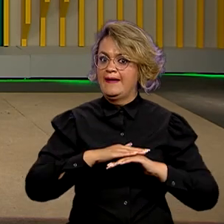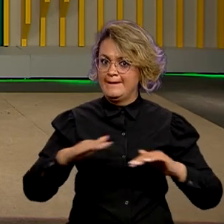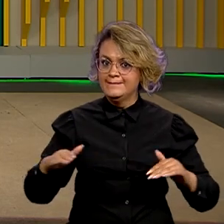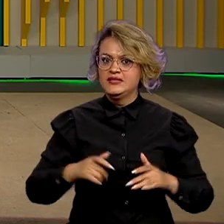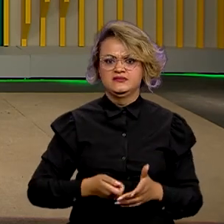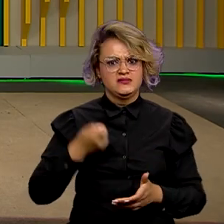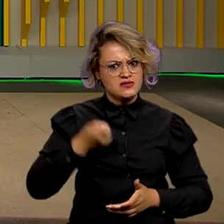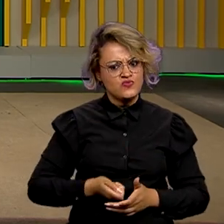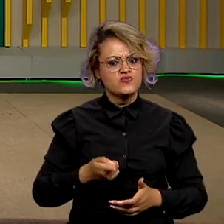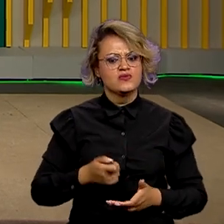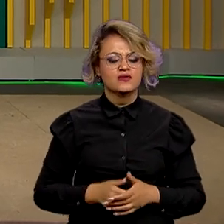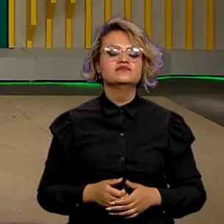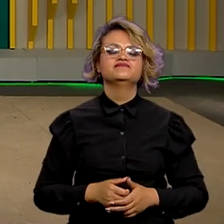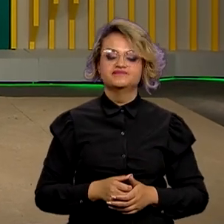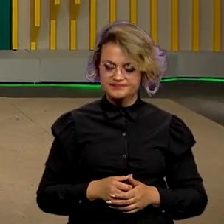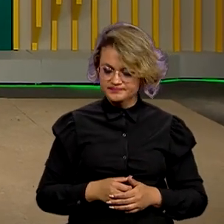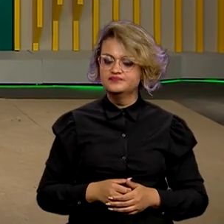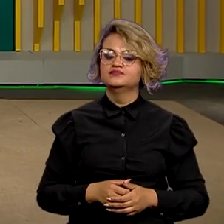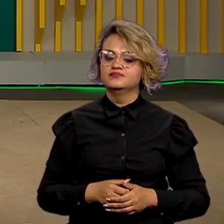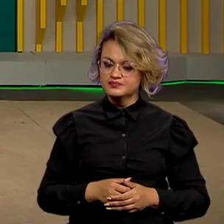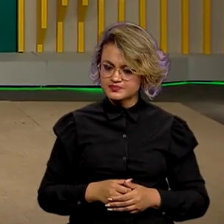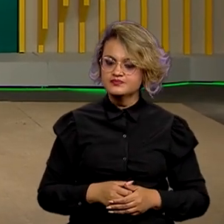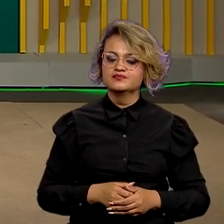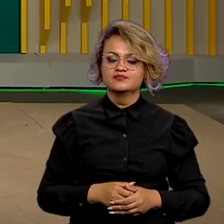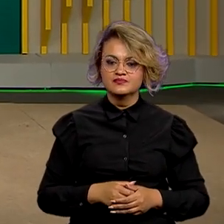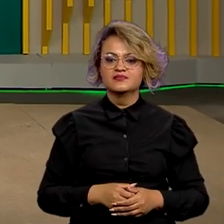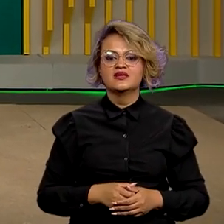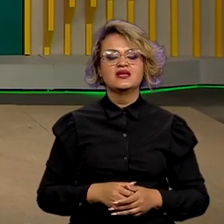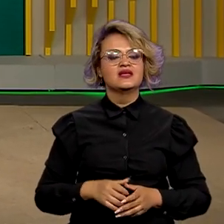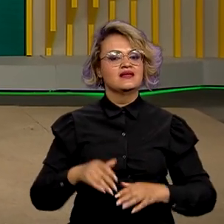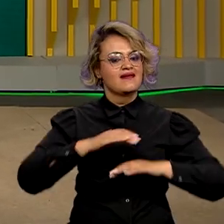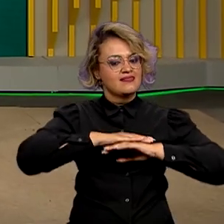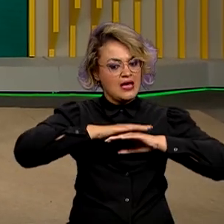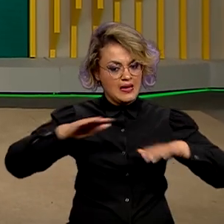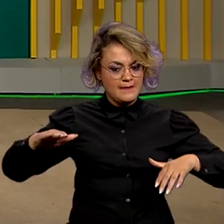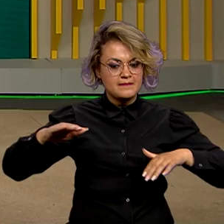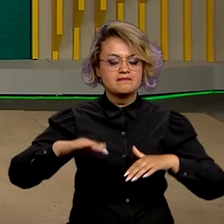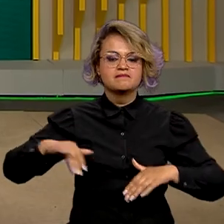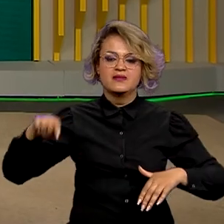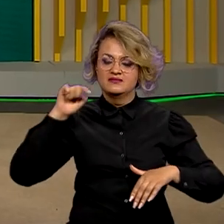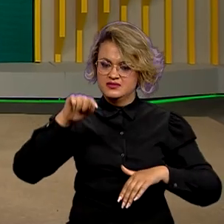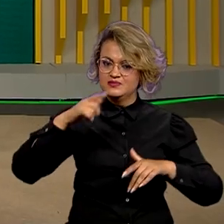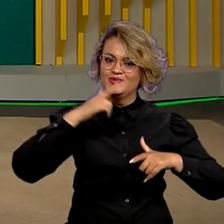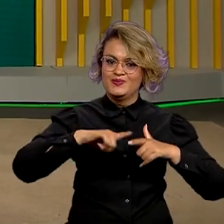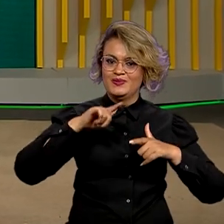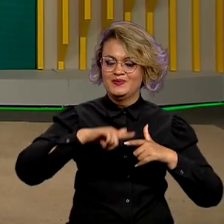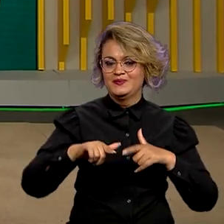muito rigor, não é, Ana? Com certeza, até chegar à reerradicação completa desse problema social, né?